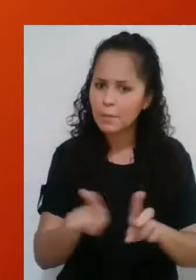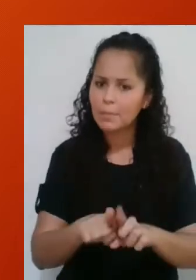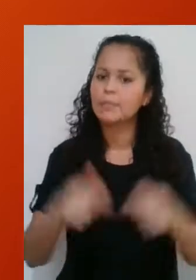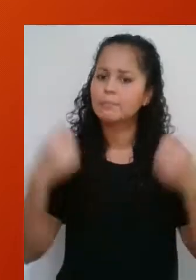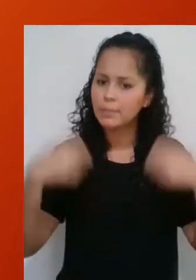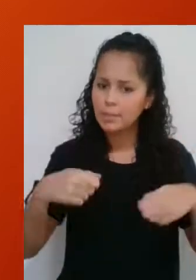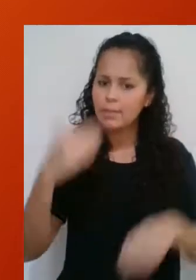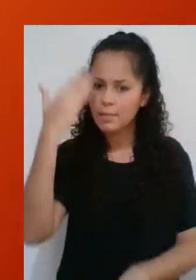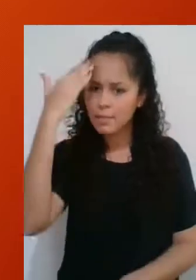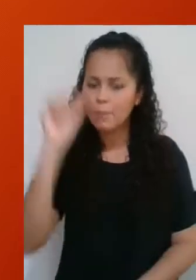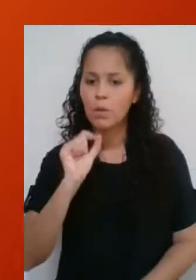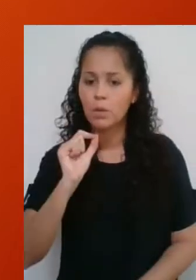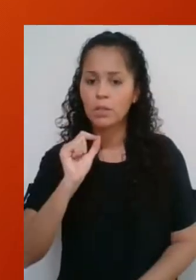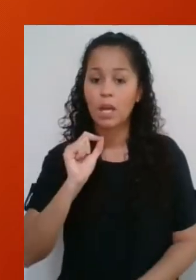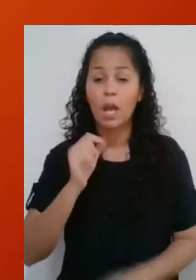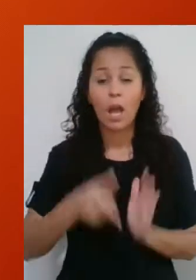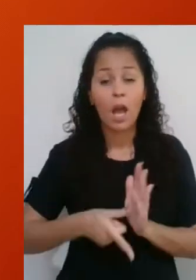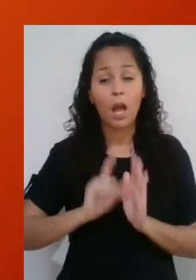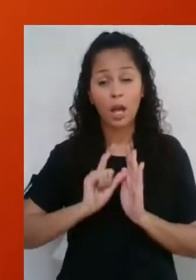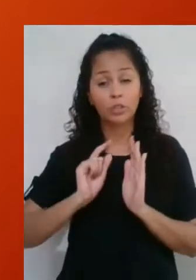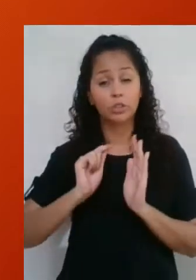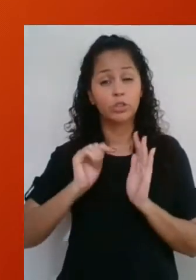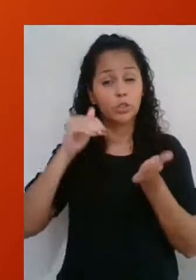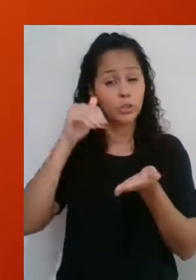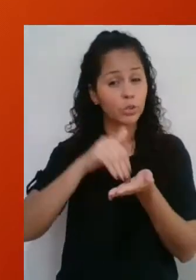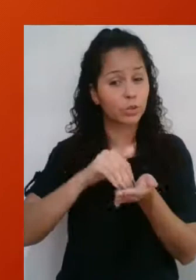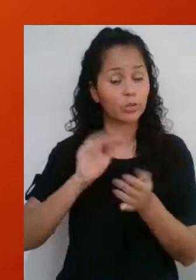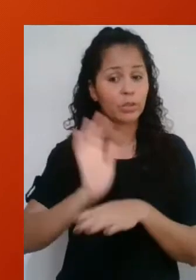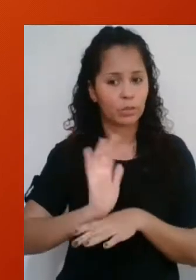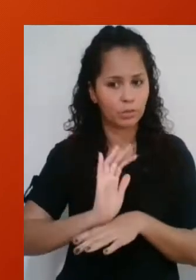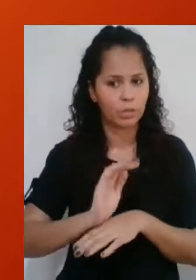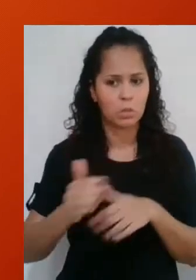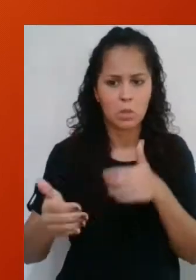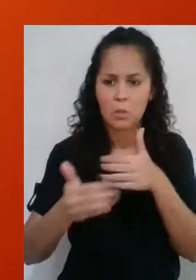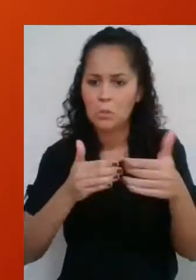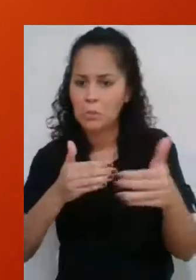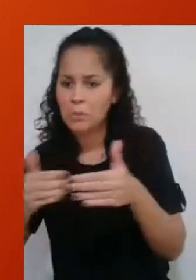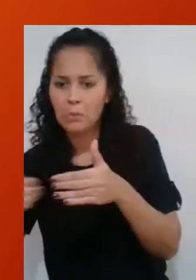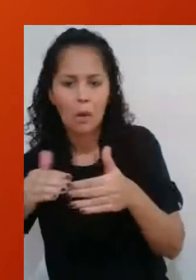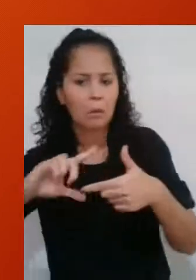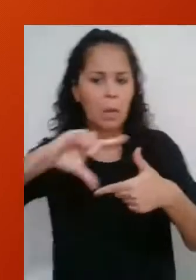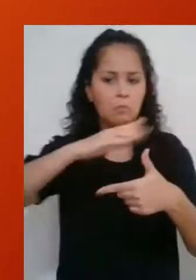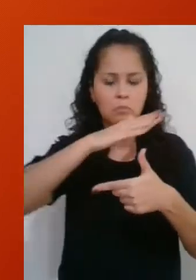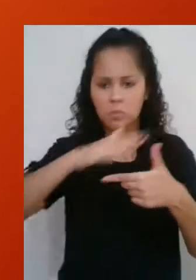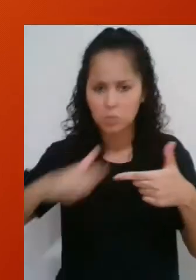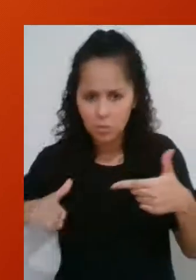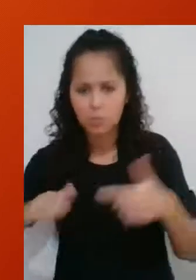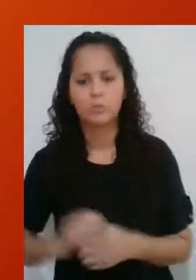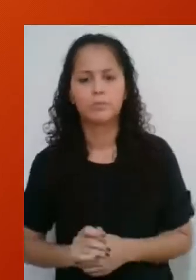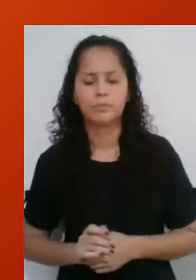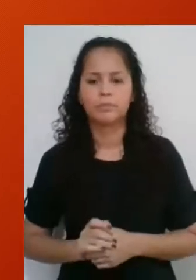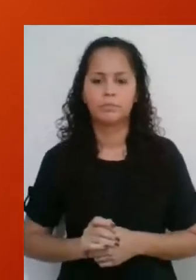Há ainda uma coisa que eu gostaria que você soubesse antes da gente terminar o vídeo. Qualquer que seja o seu triângulo